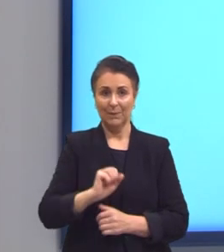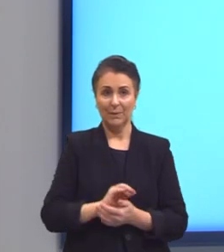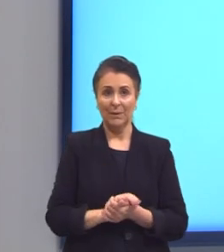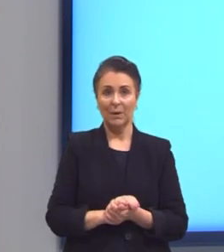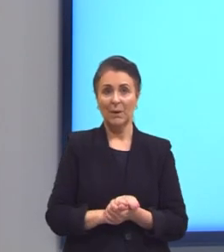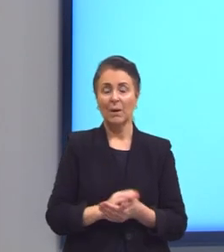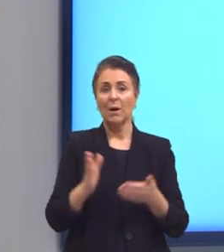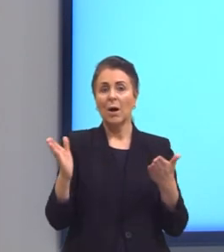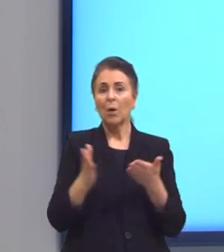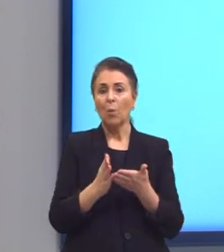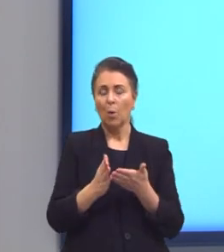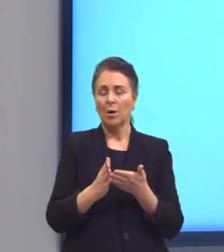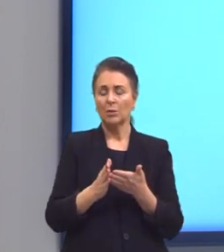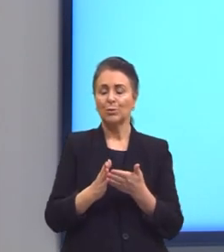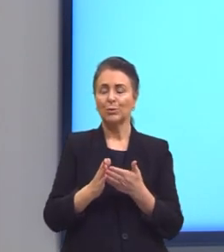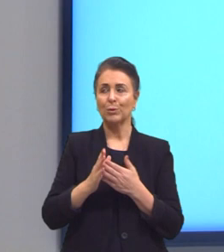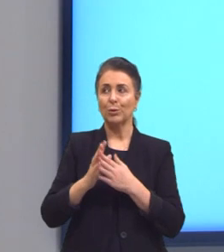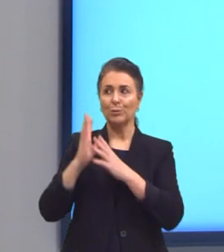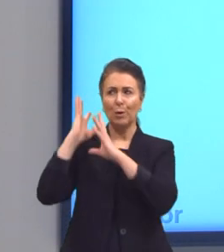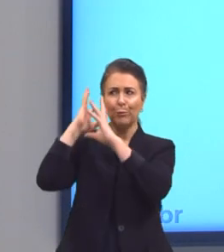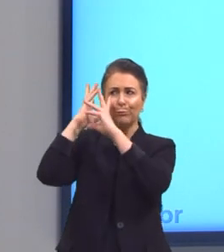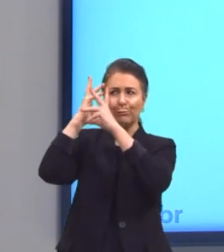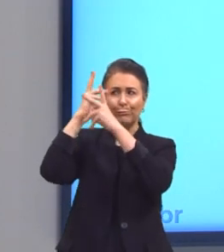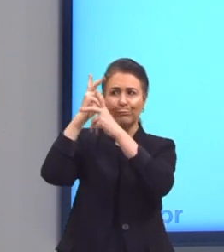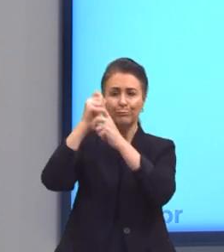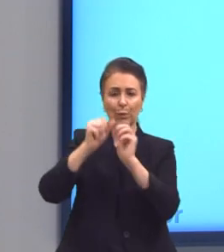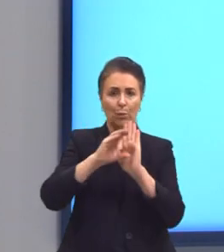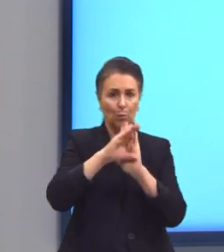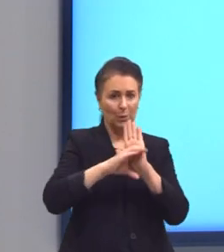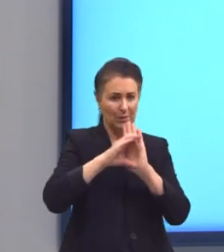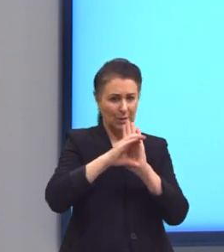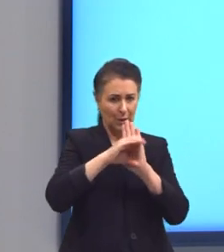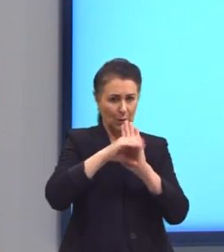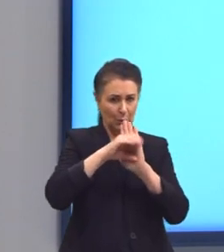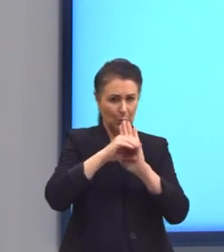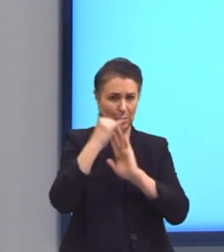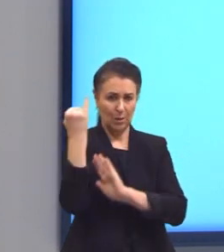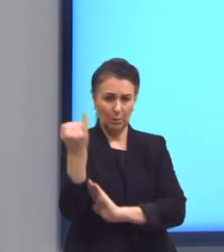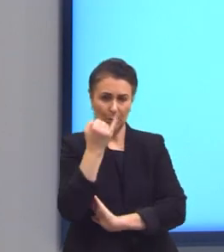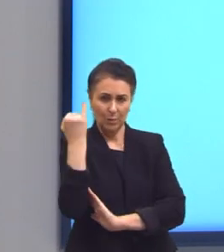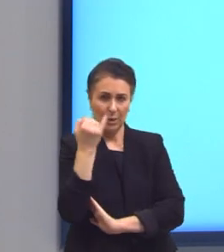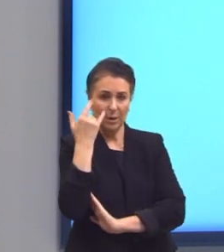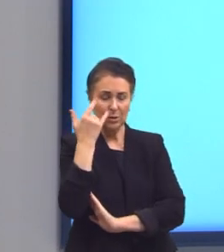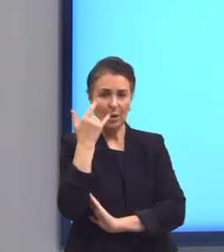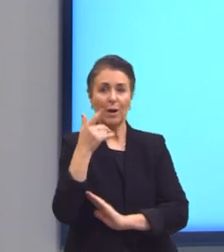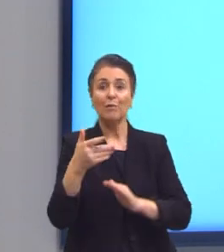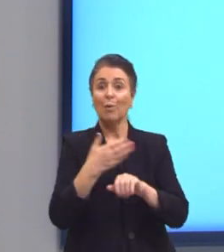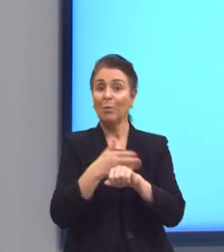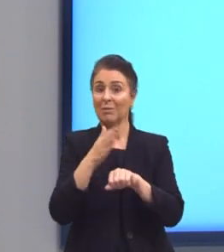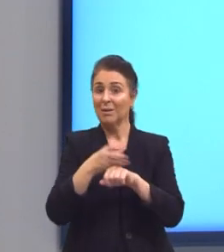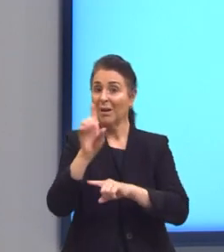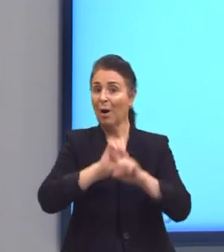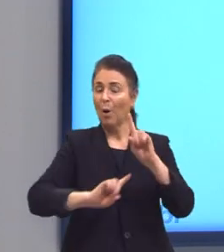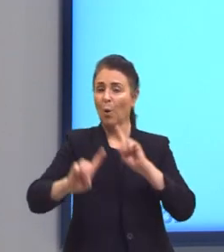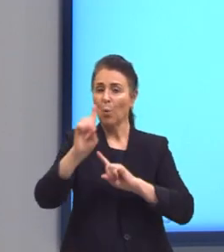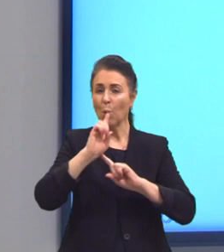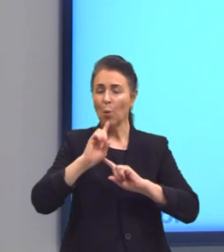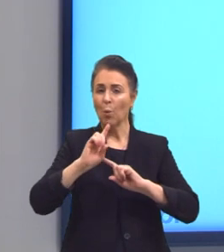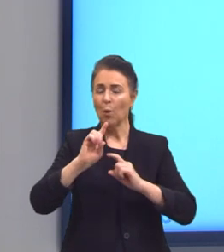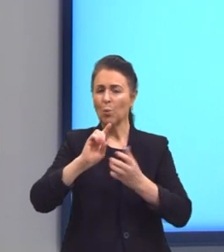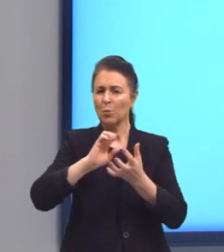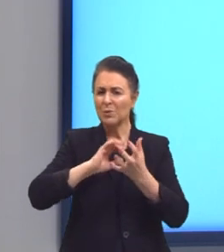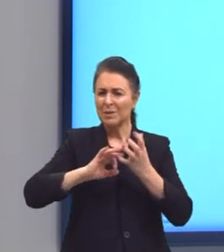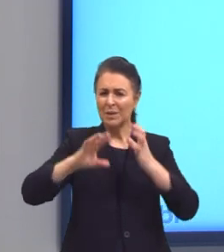Bom, agora que a gente já relembrou alguns conceitos importantes, nós conseguimos, então, treinar alguns cálculos mentais.